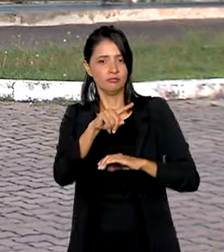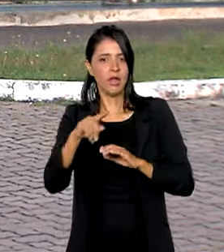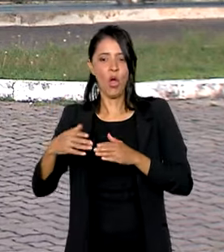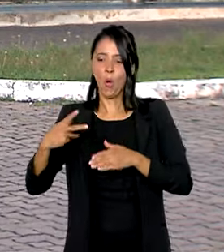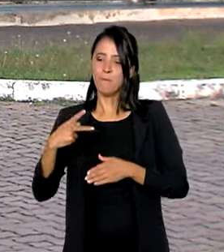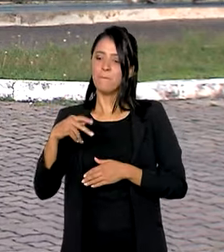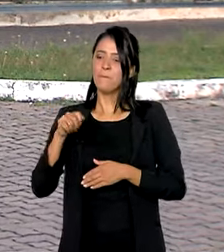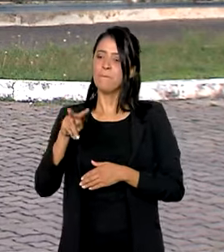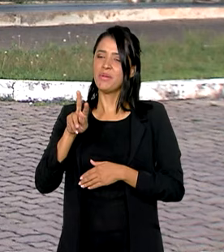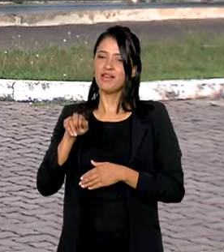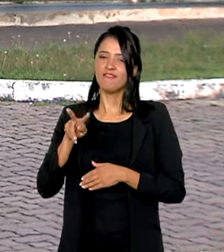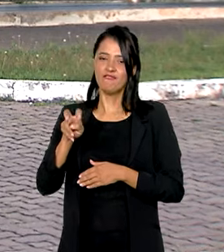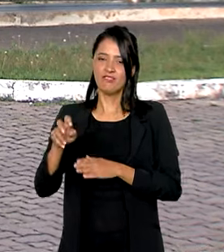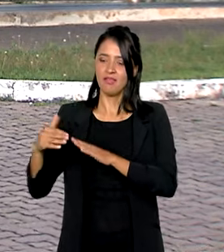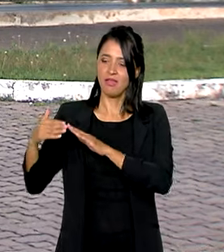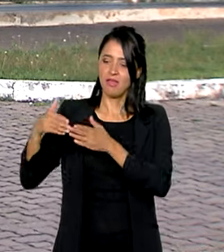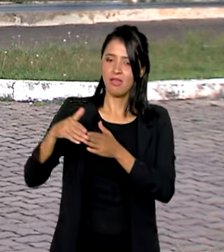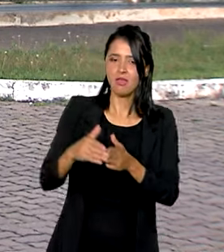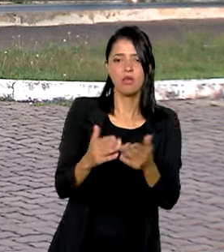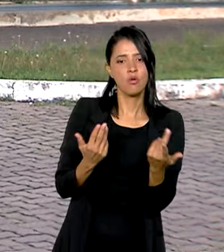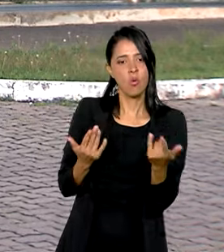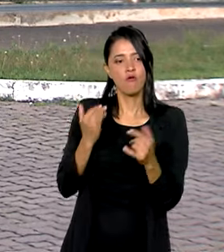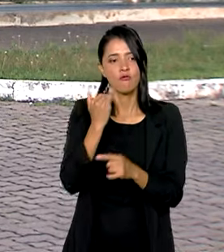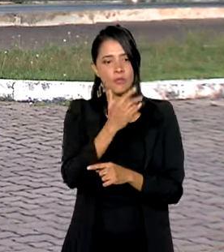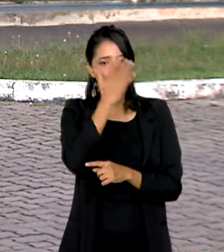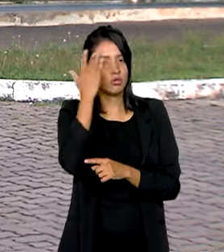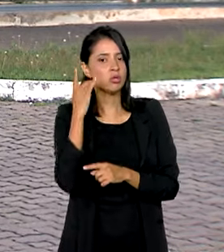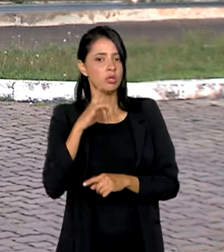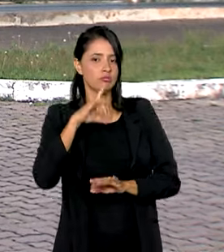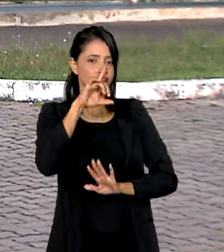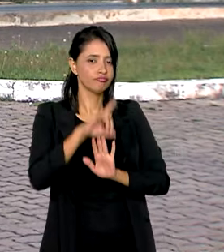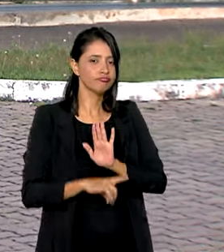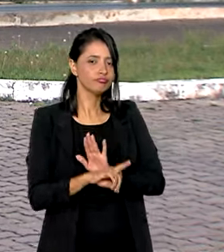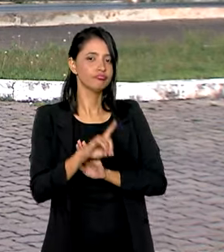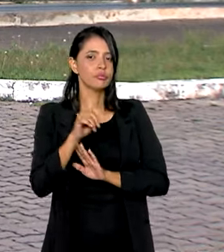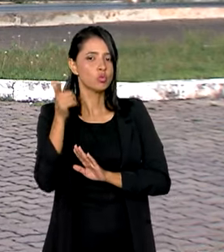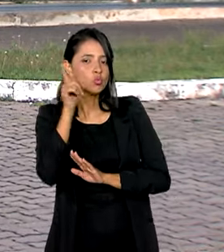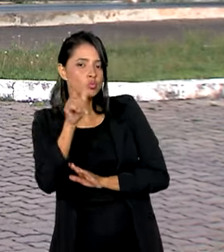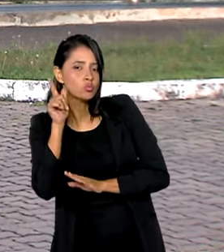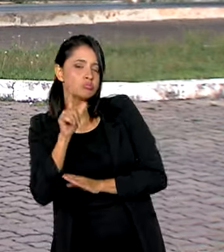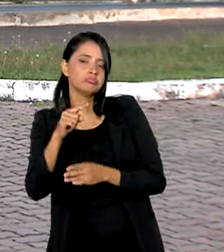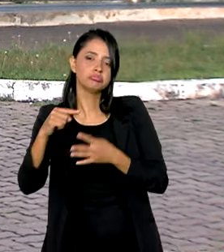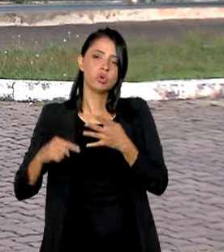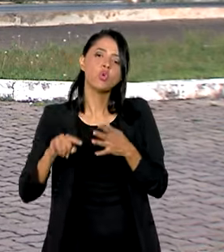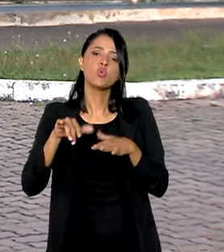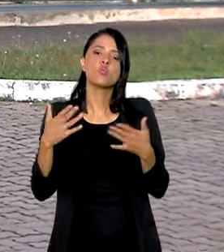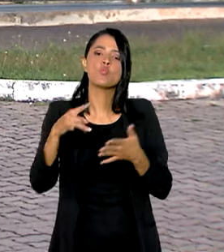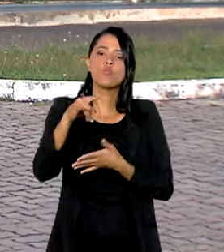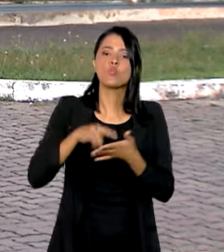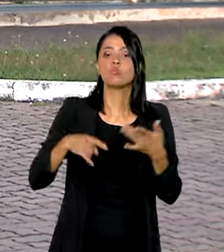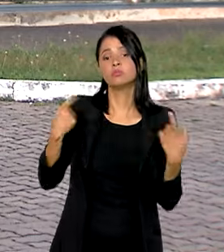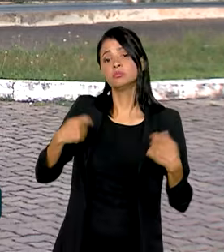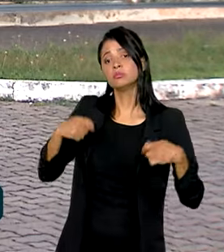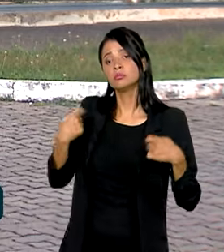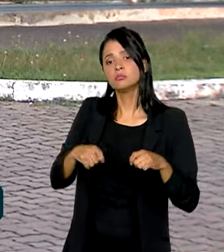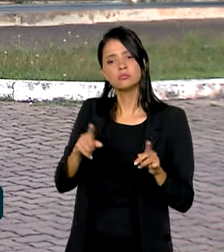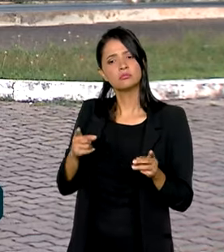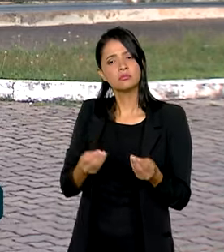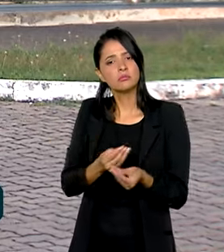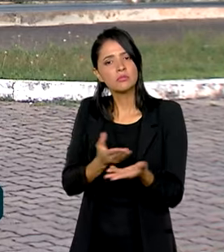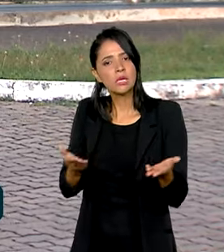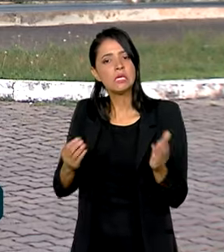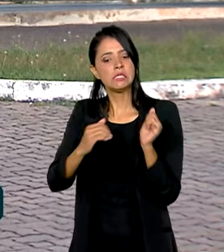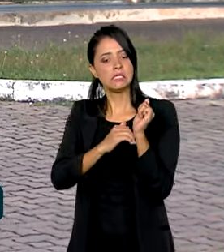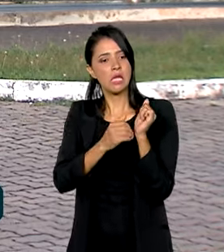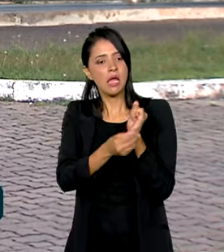agência igual a esta. Dá informações sobre quem tem direito aos benefícios, quais documentos são necessários e distribui